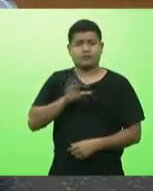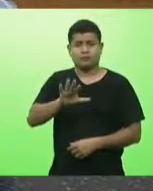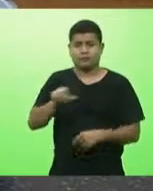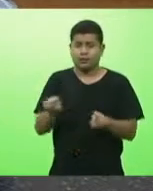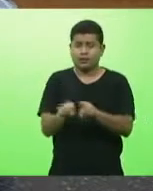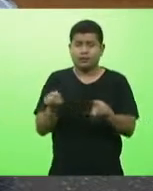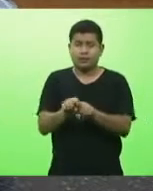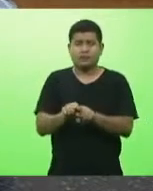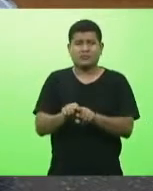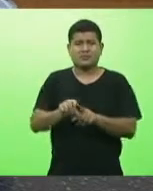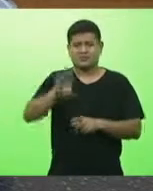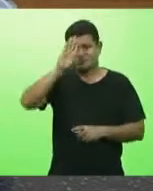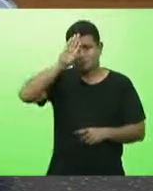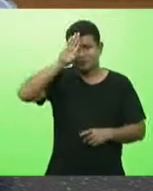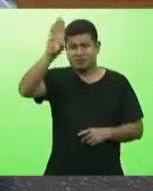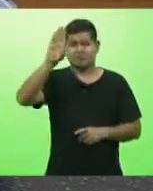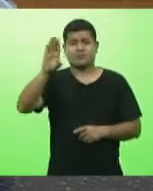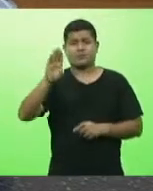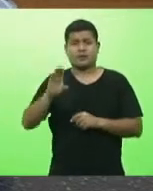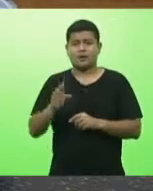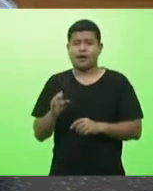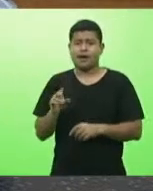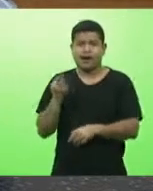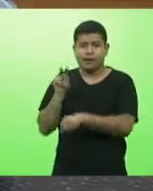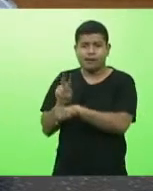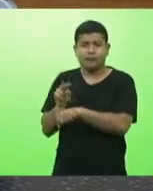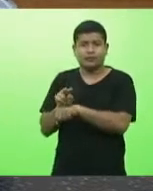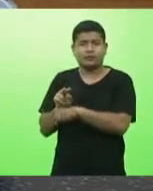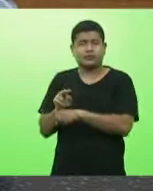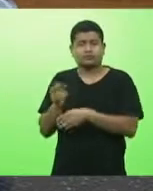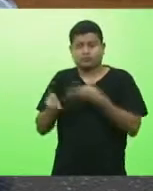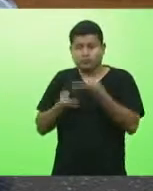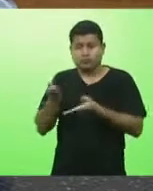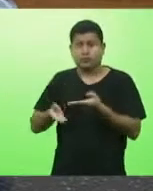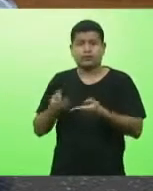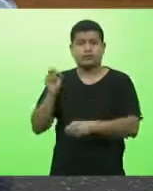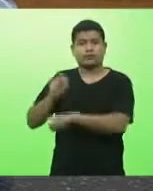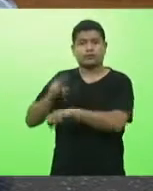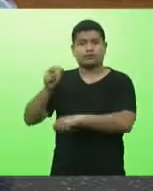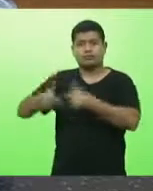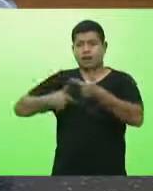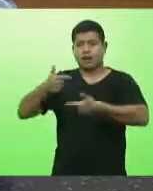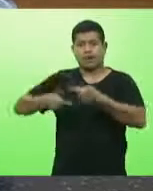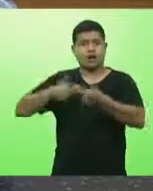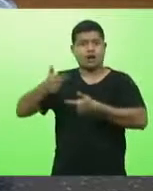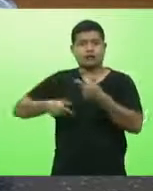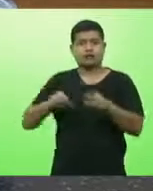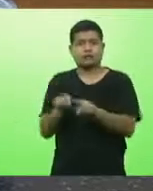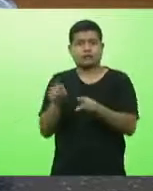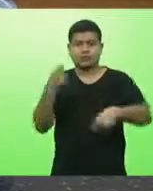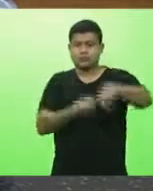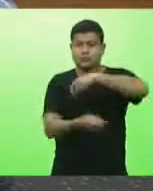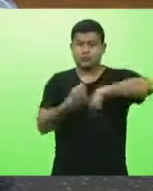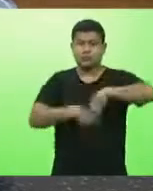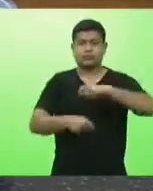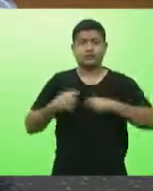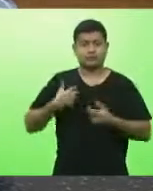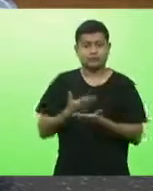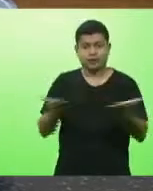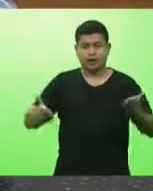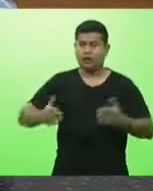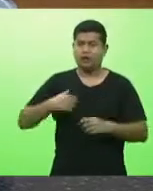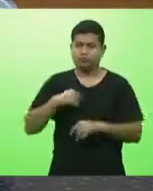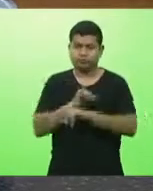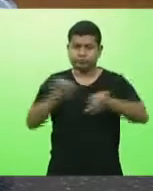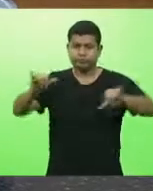proteção dos empregos e da economia faço essa reflexão porque